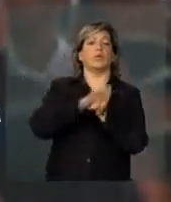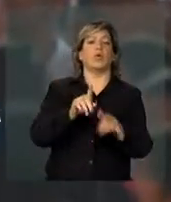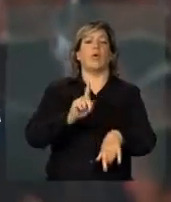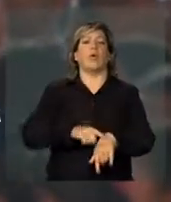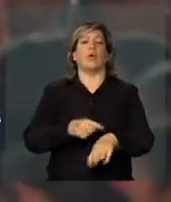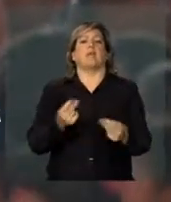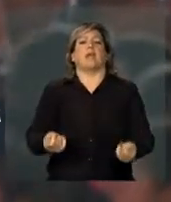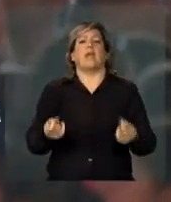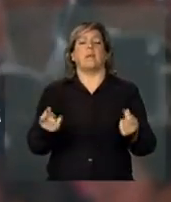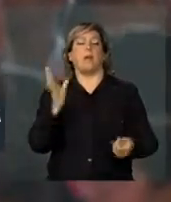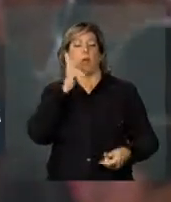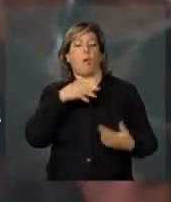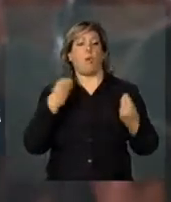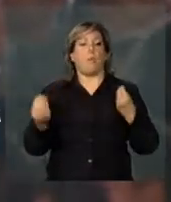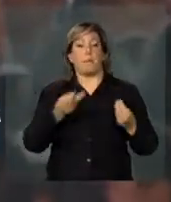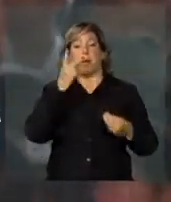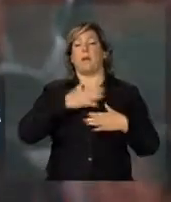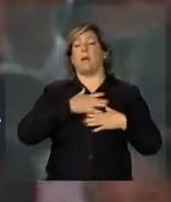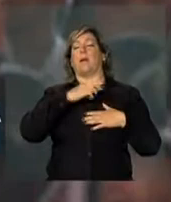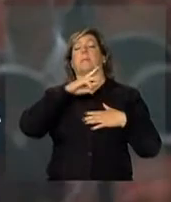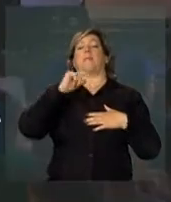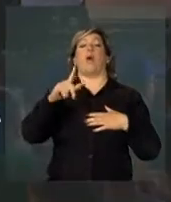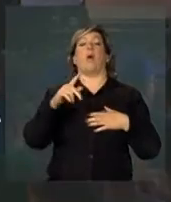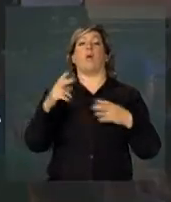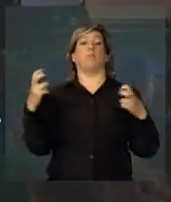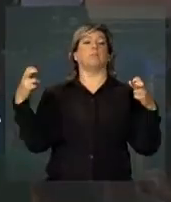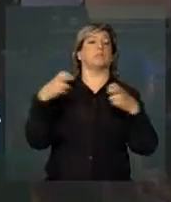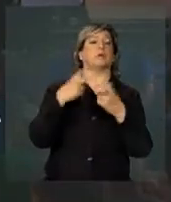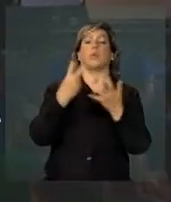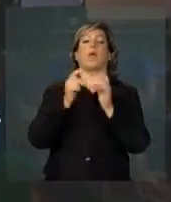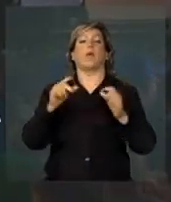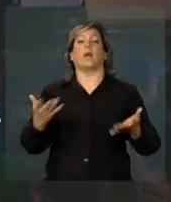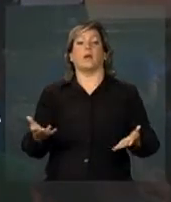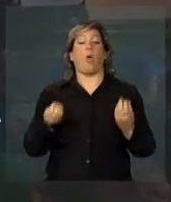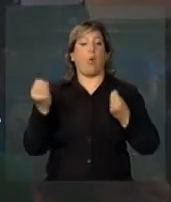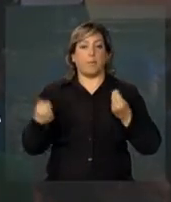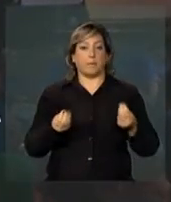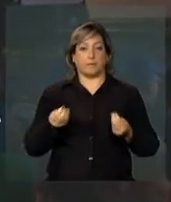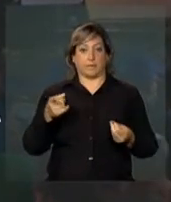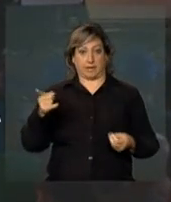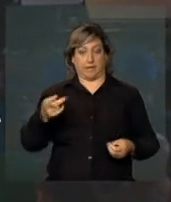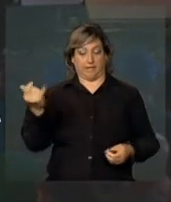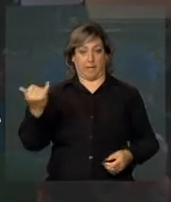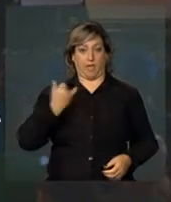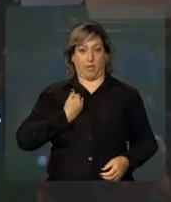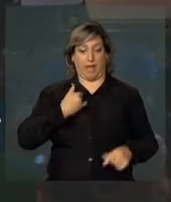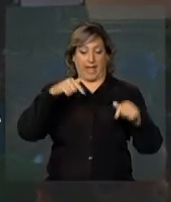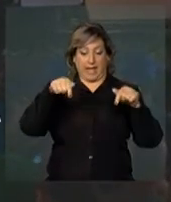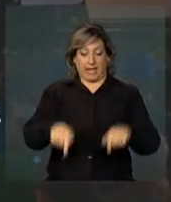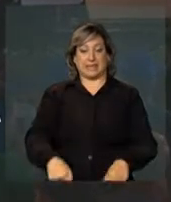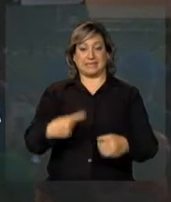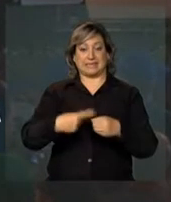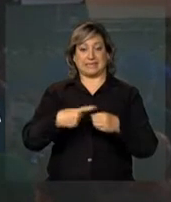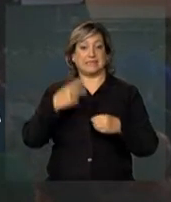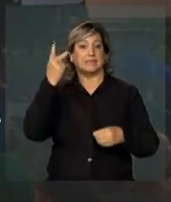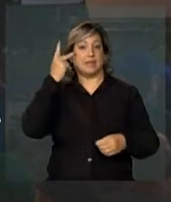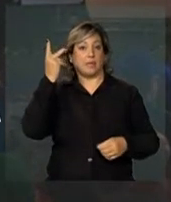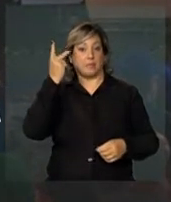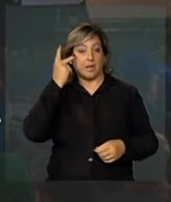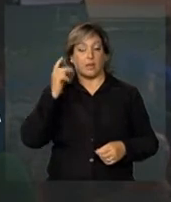Ou quanto tempo se a pessoa passar mal? Ele me disse que aqui, aqui na cidade de São Paulo,